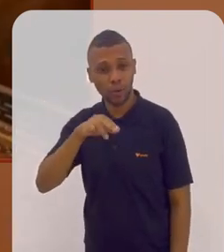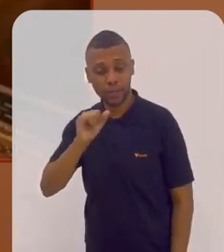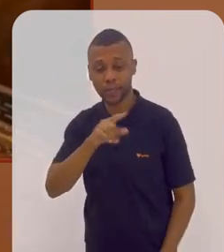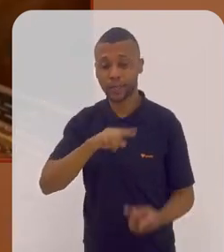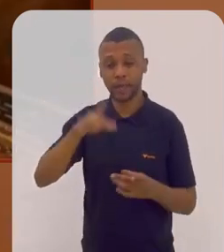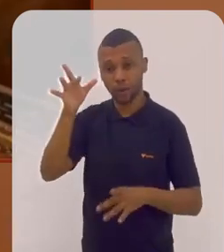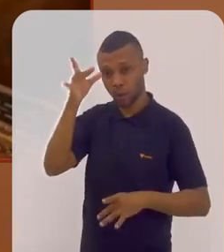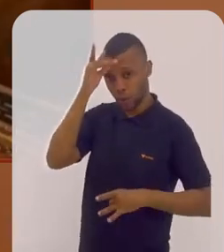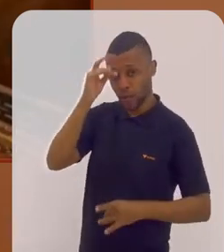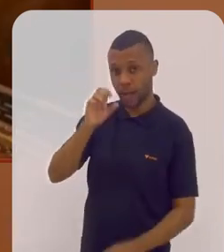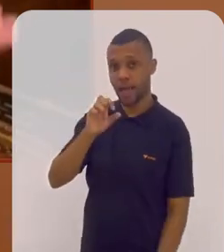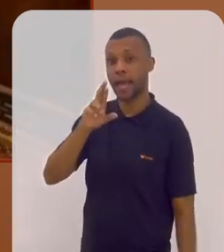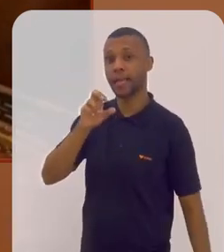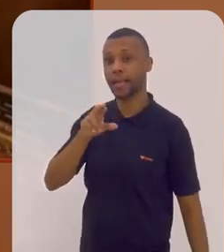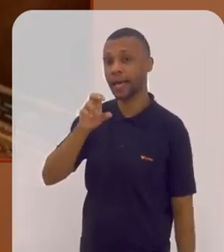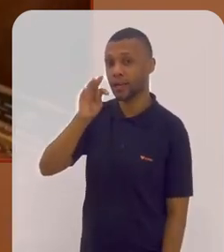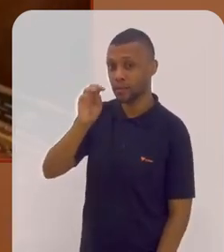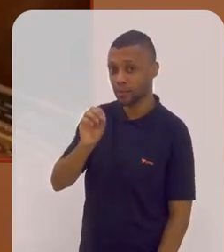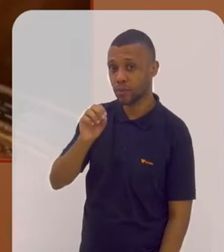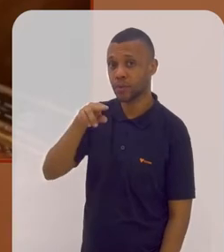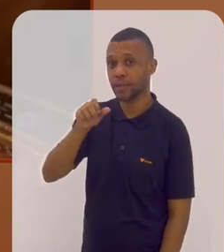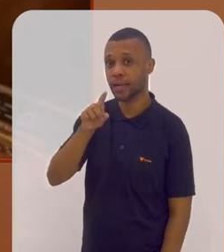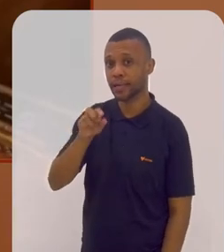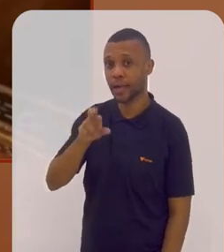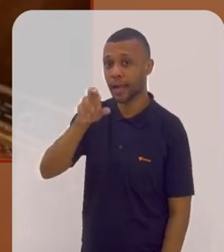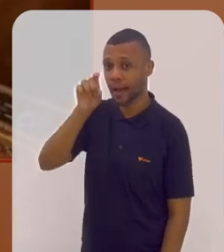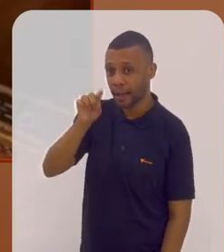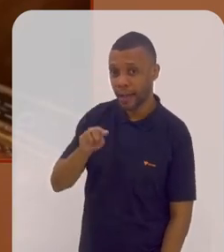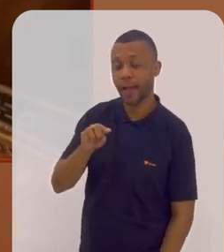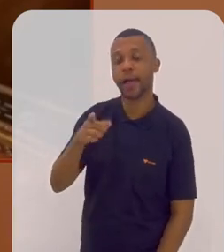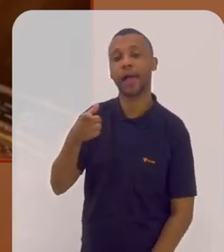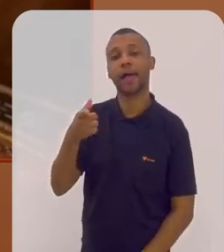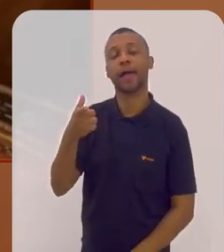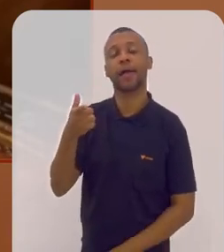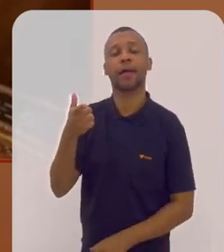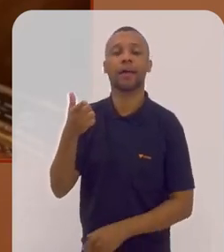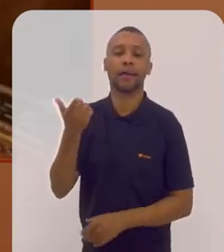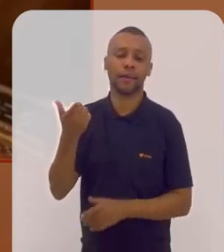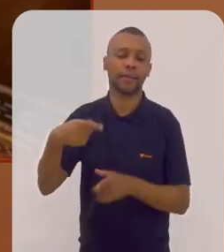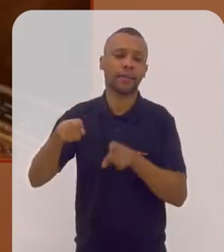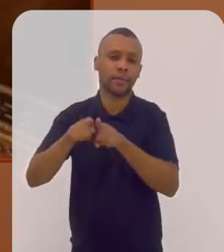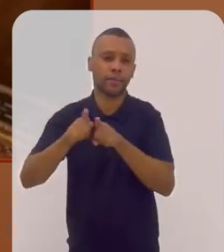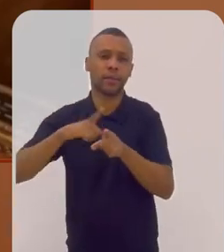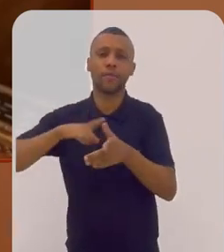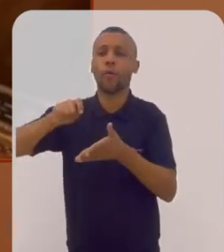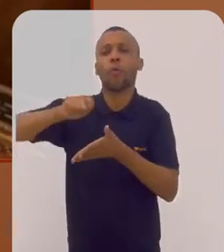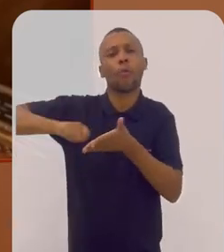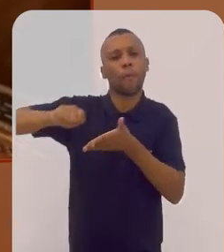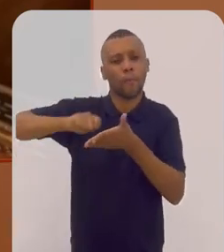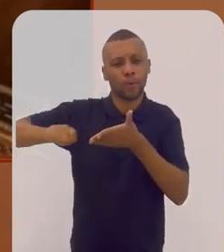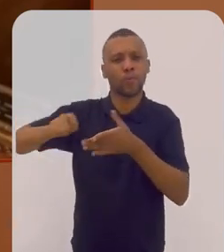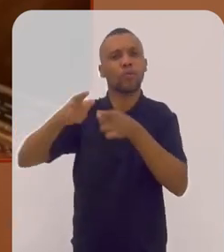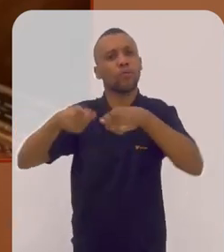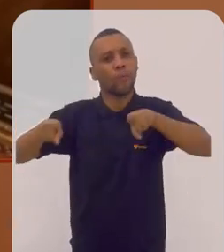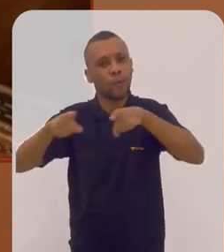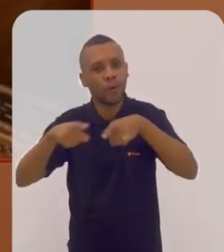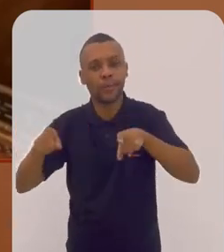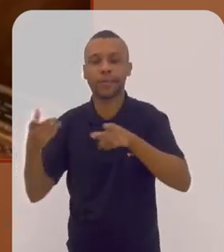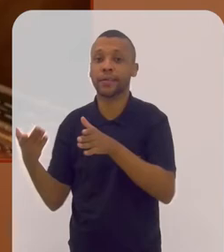2013, e viveu Darius Milho, que foi um compositor que veio ao Brasil em